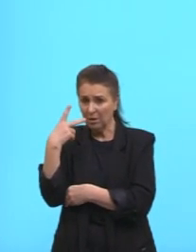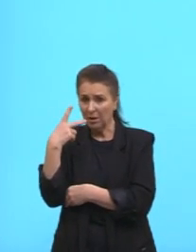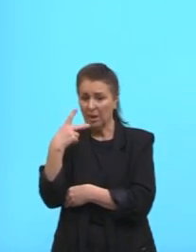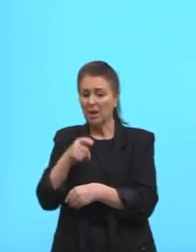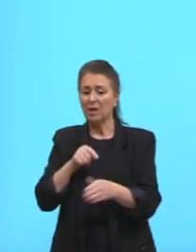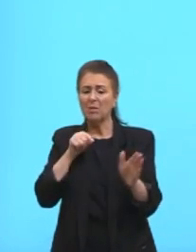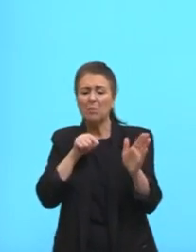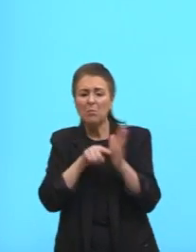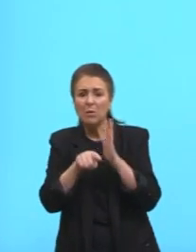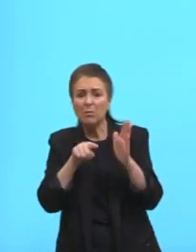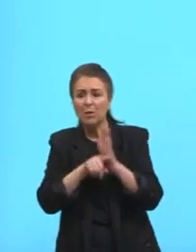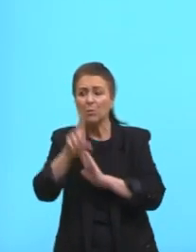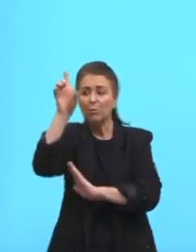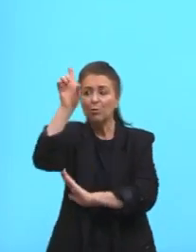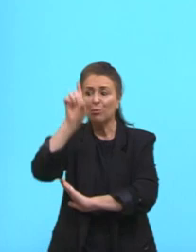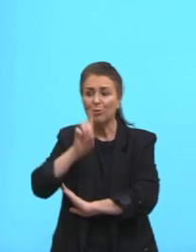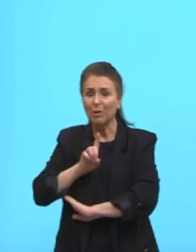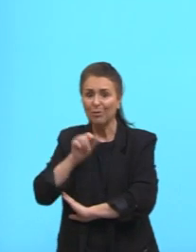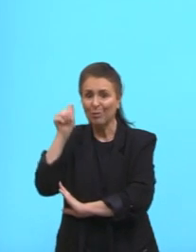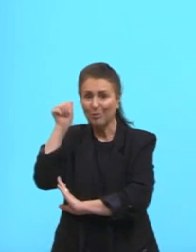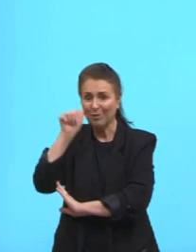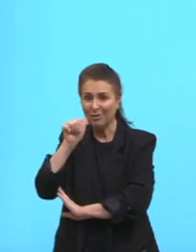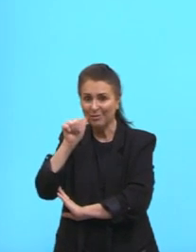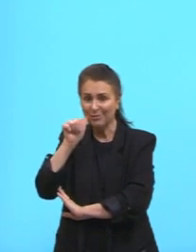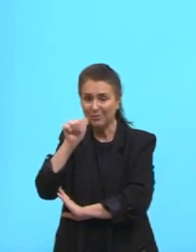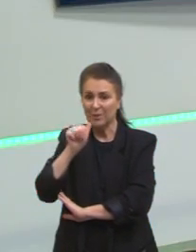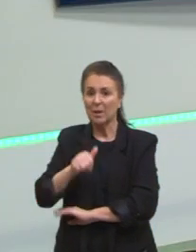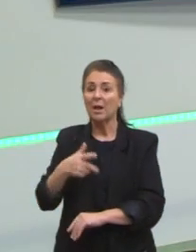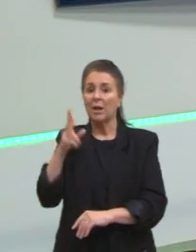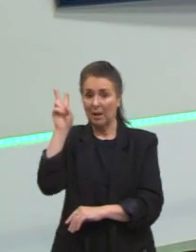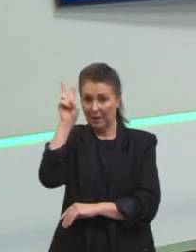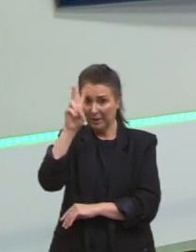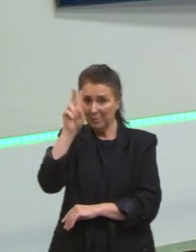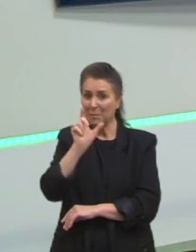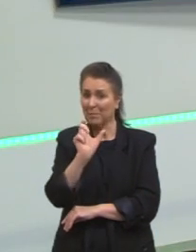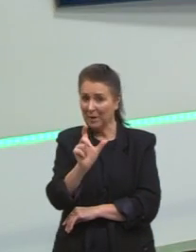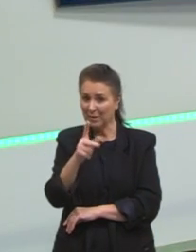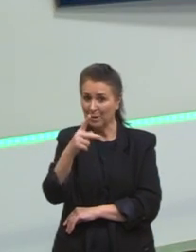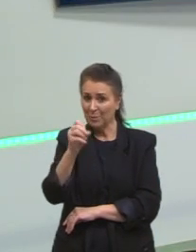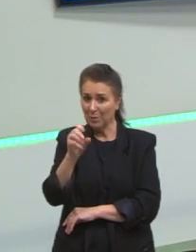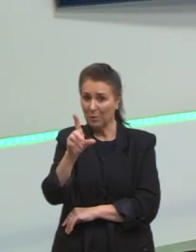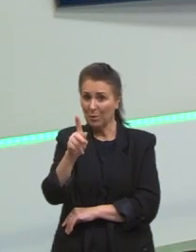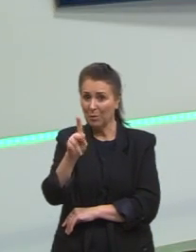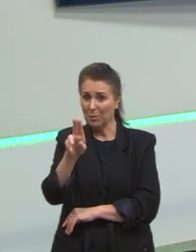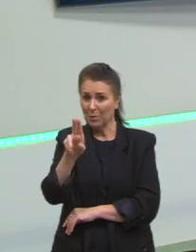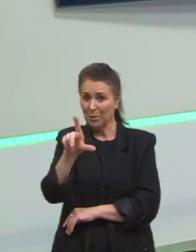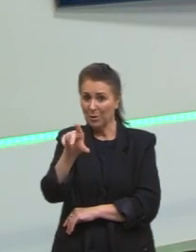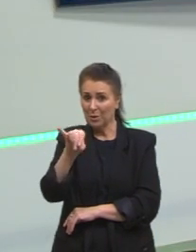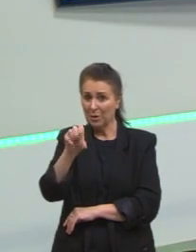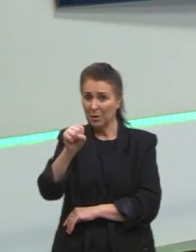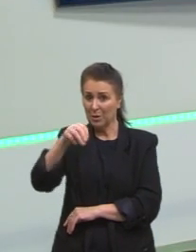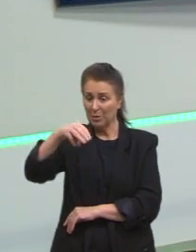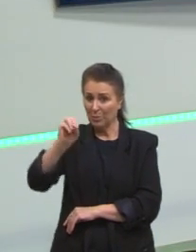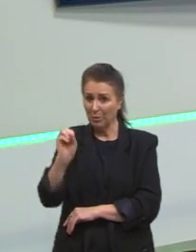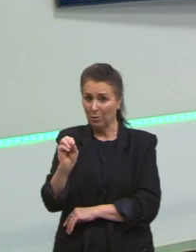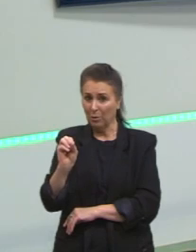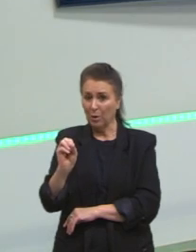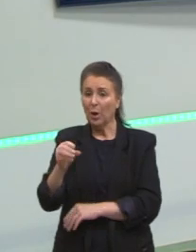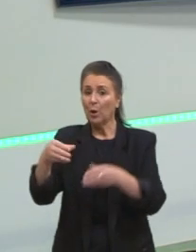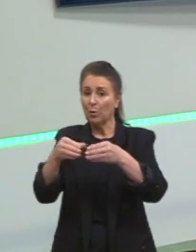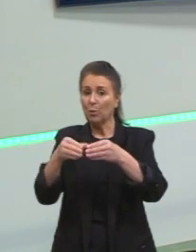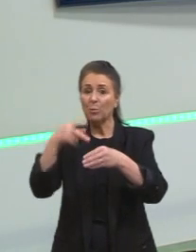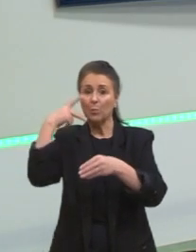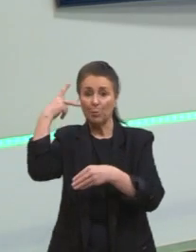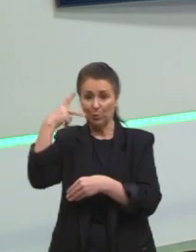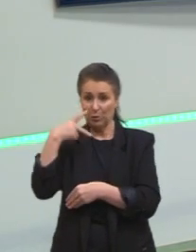esse direito das mulheres, né? Que nem aquela crítica que eu falei do populismo. Ah, o partido que deu o direito das mulheres é um partido mulherista, Está